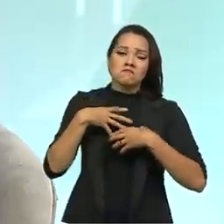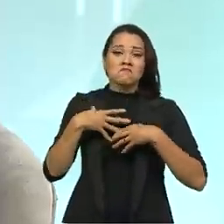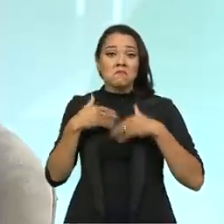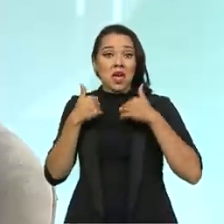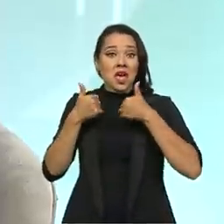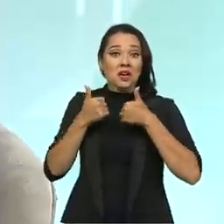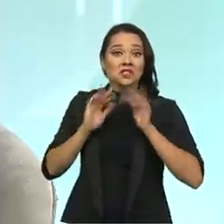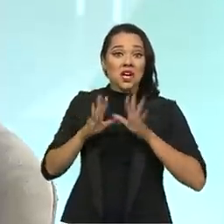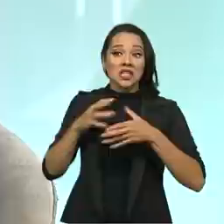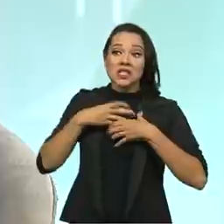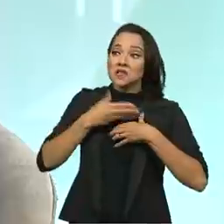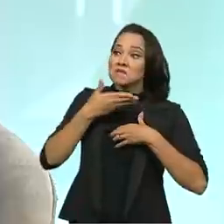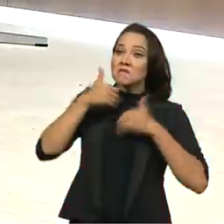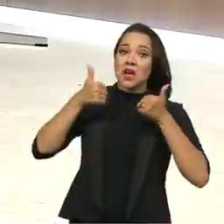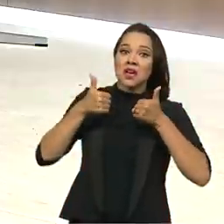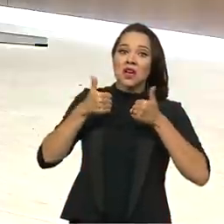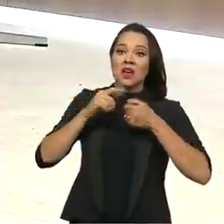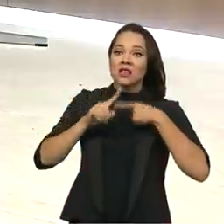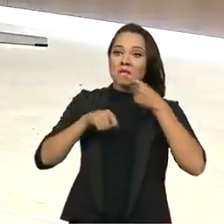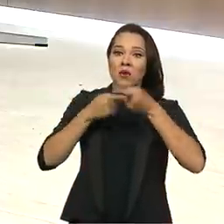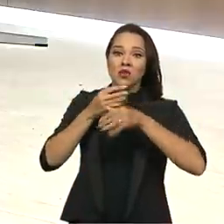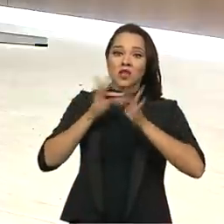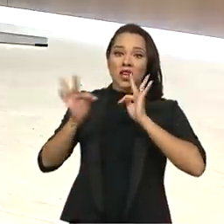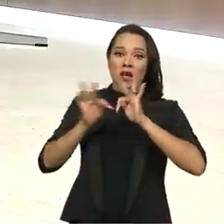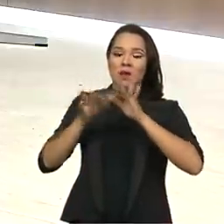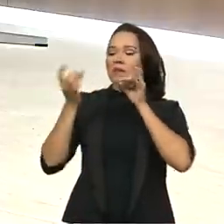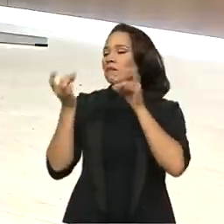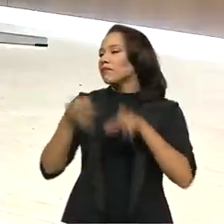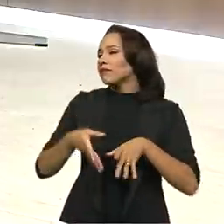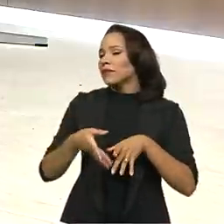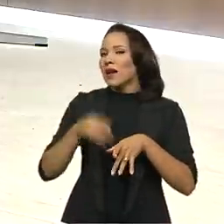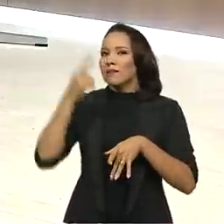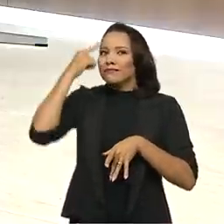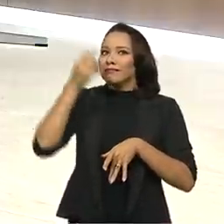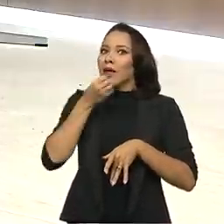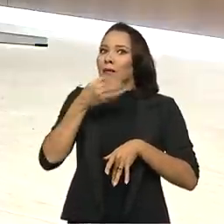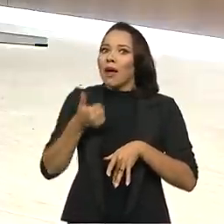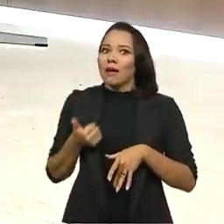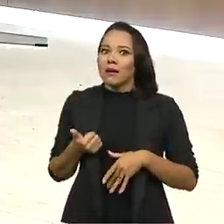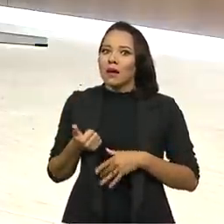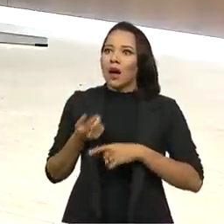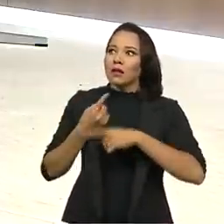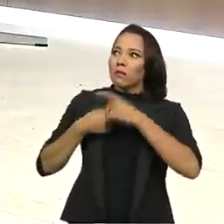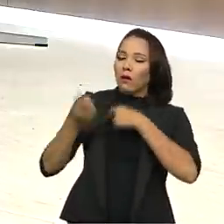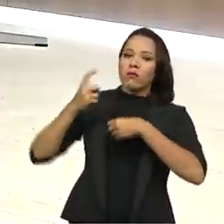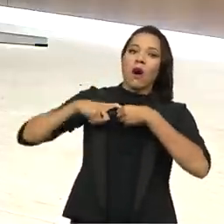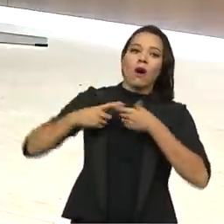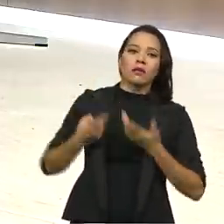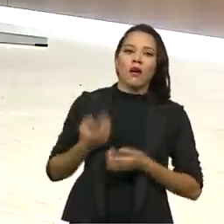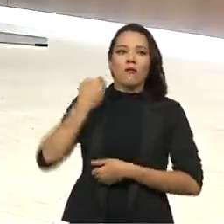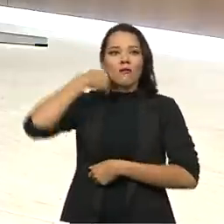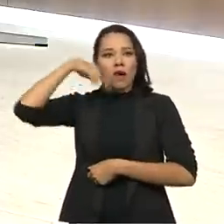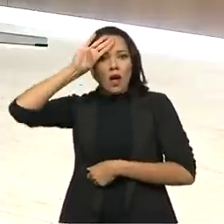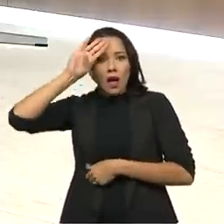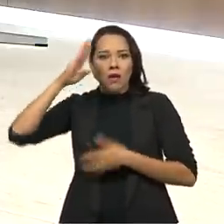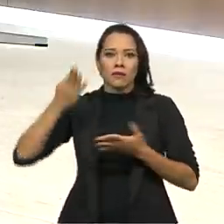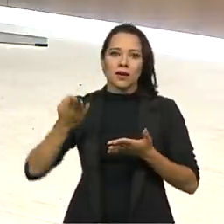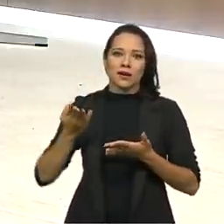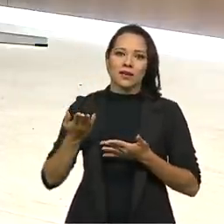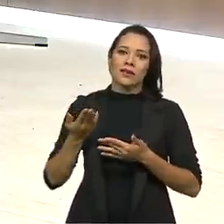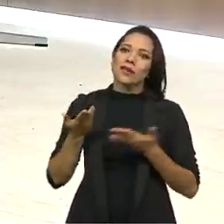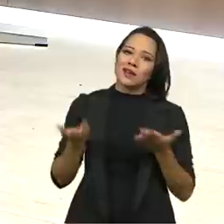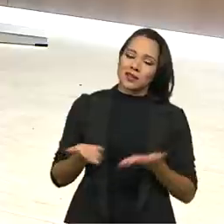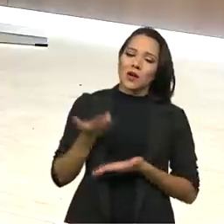E muitos abandonam o tratamento. E aí, volta. E aí, vai ter febre. Então, uma